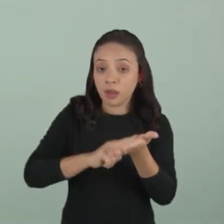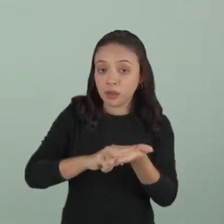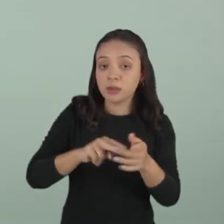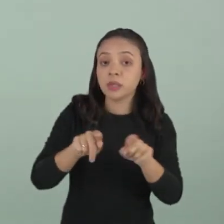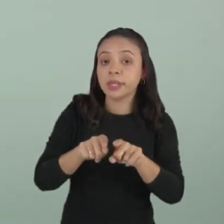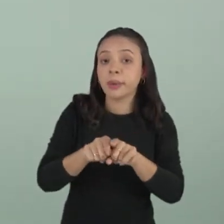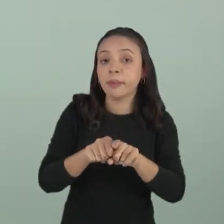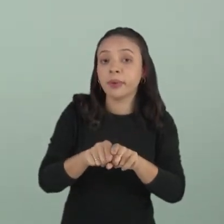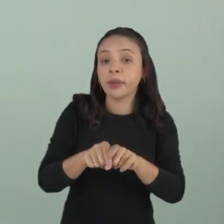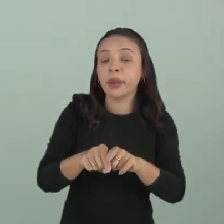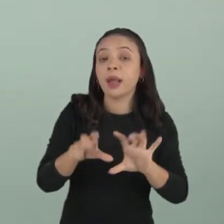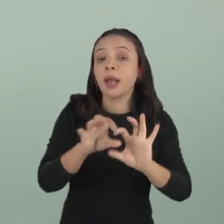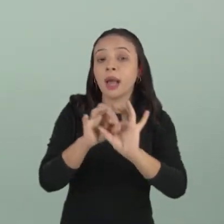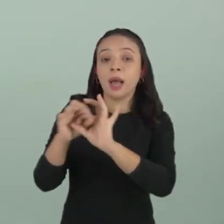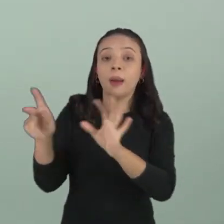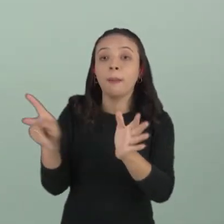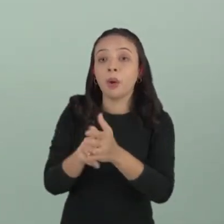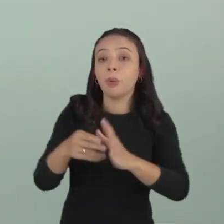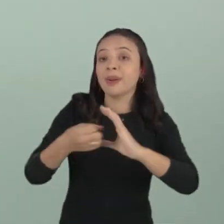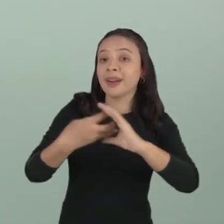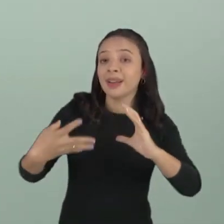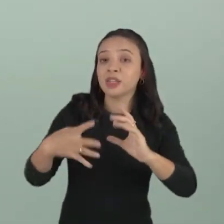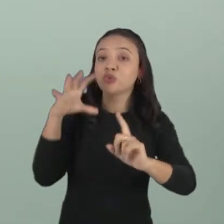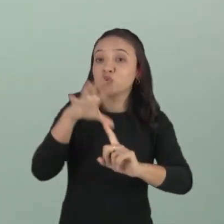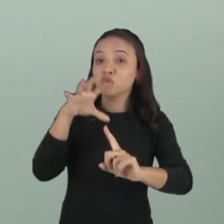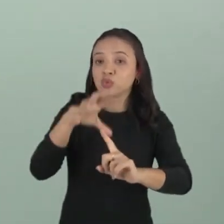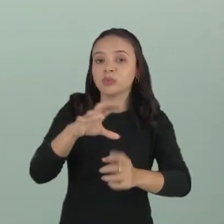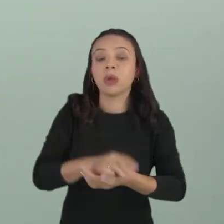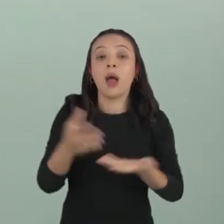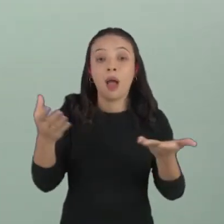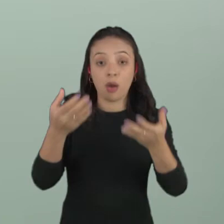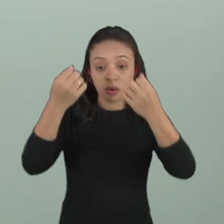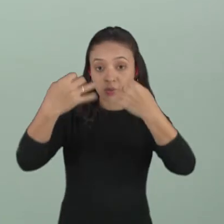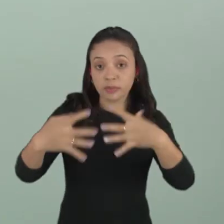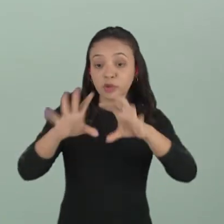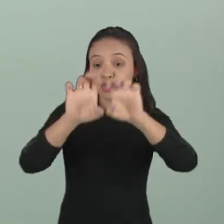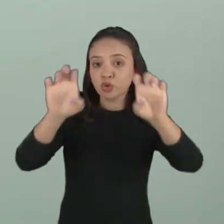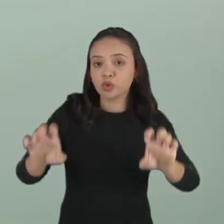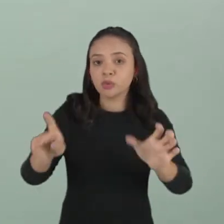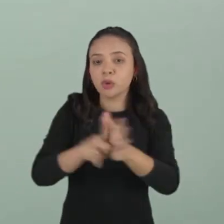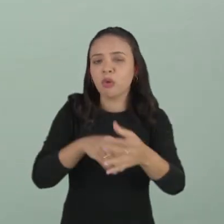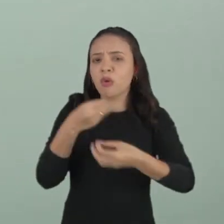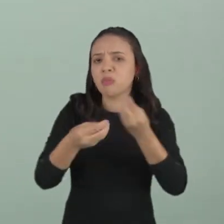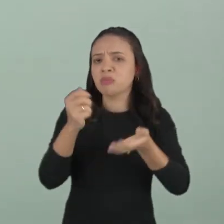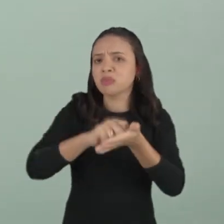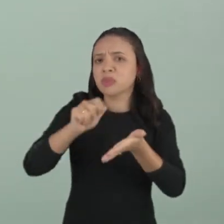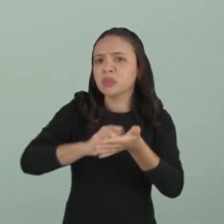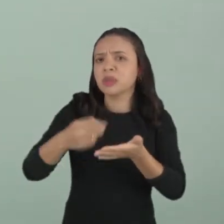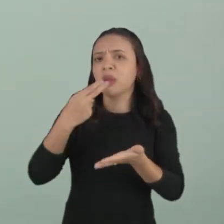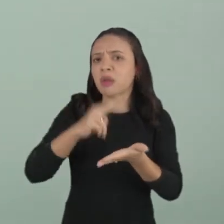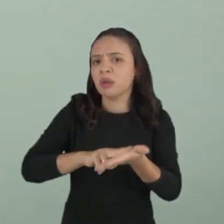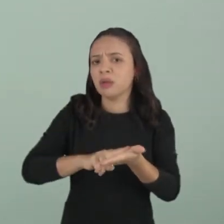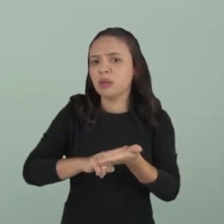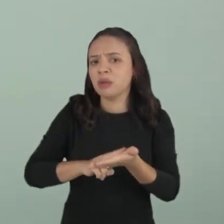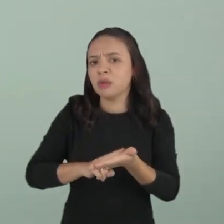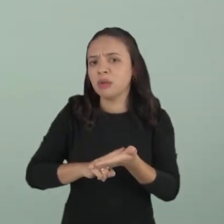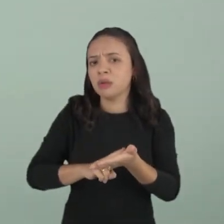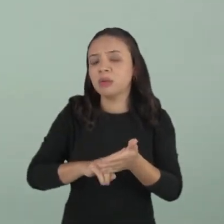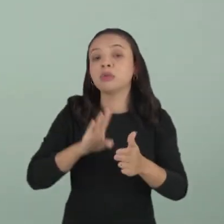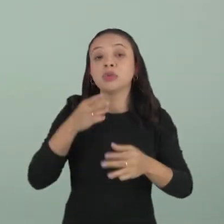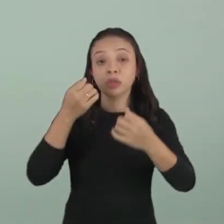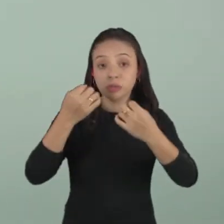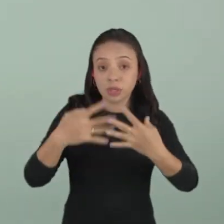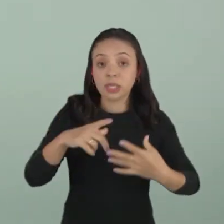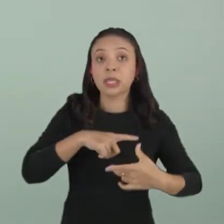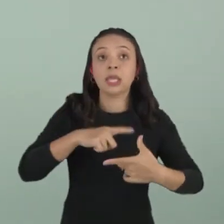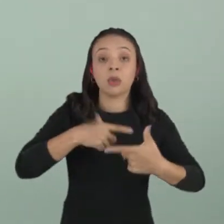caráter persuasivo dela. Vamos falar um pouquinho da estrutura. Como se escreve uma carta? Falei para vocês que